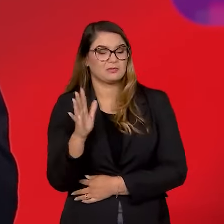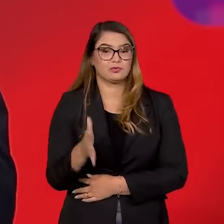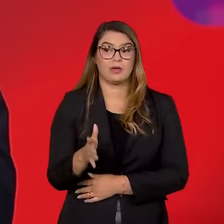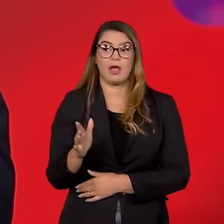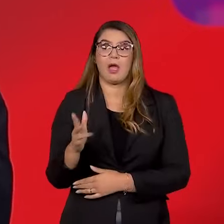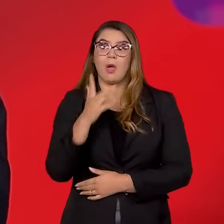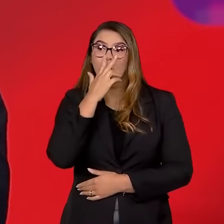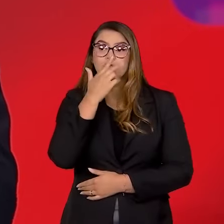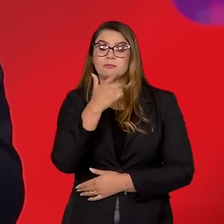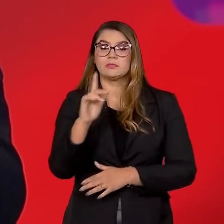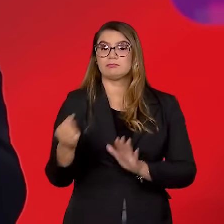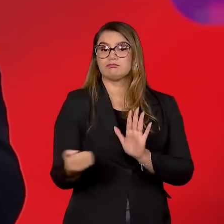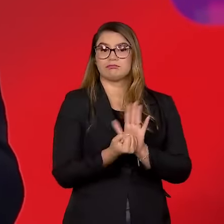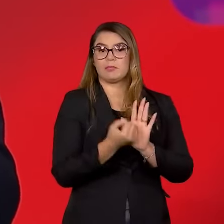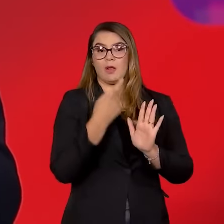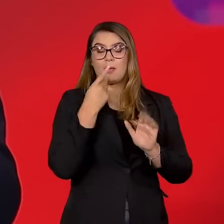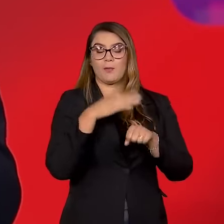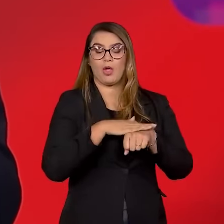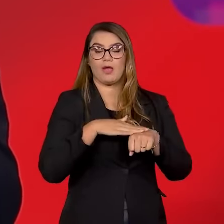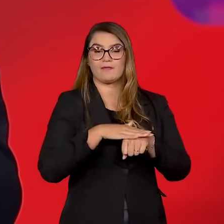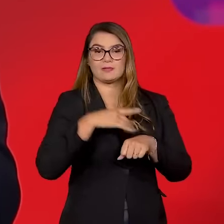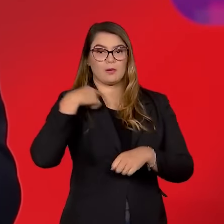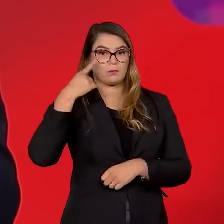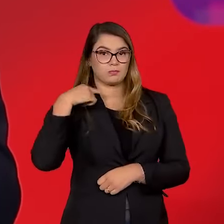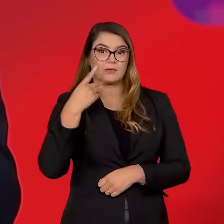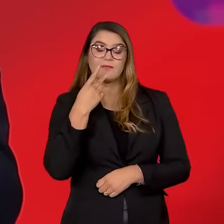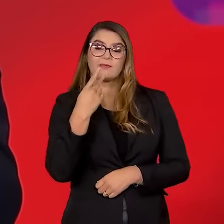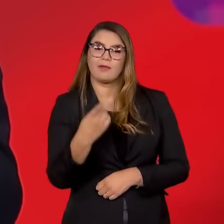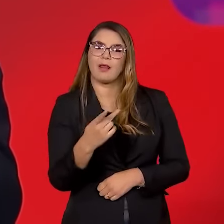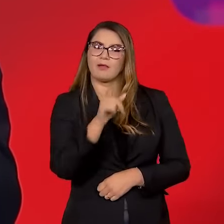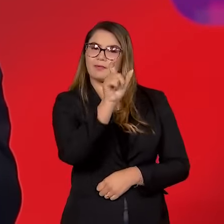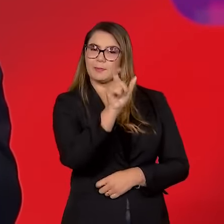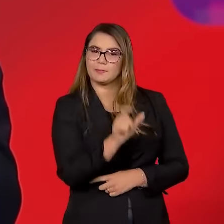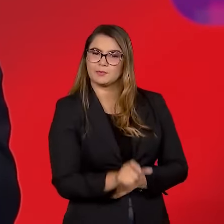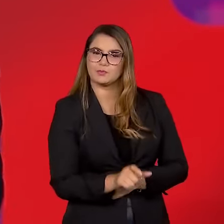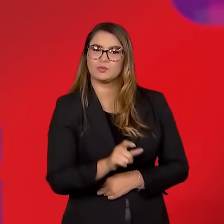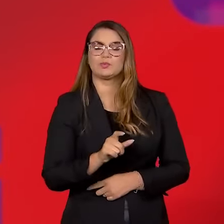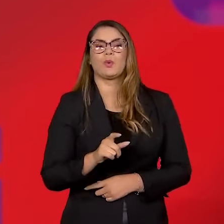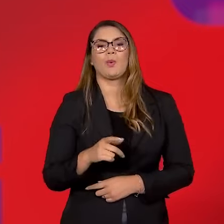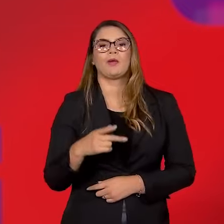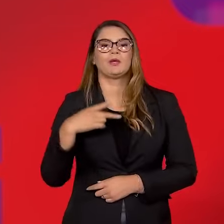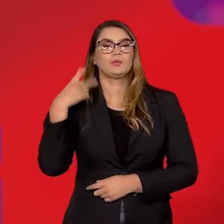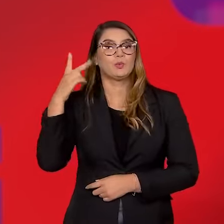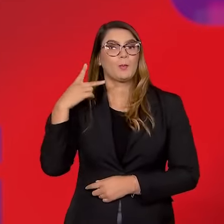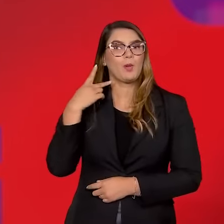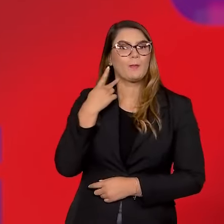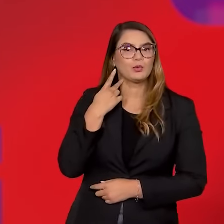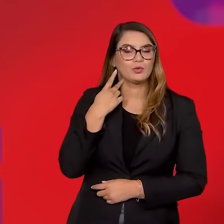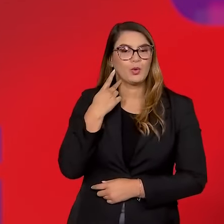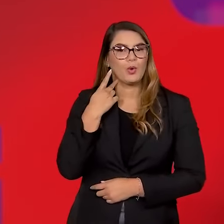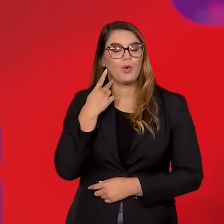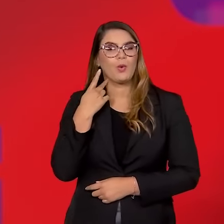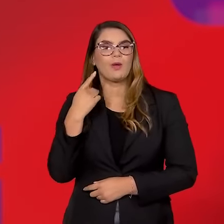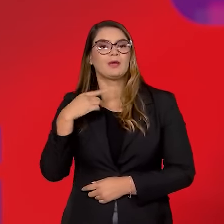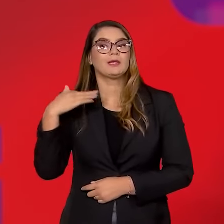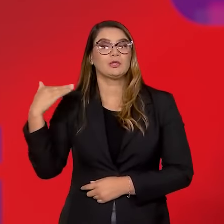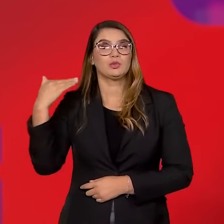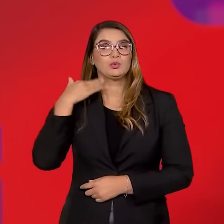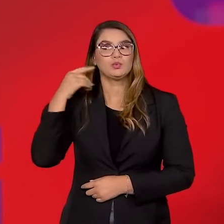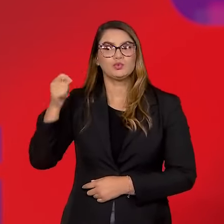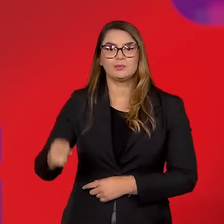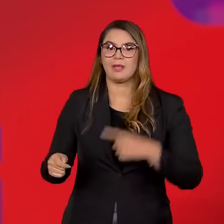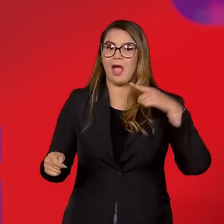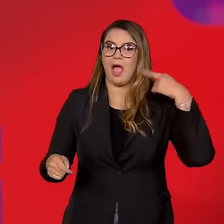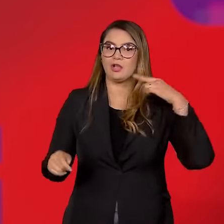elas pareciam mais simbólicas. Eu lembro que, conversando com advogados na época, se falava muito da figura, né? Do promotor e do juiz lado a lado, enquanto o advogado ficava num outro